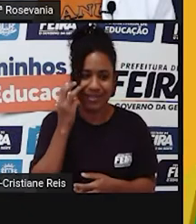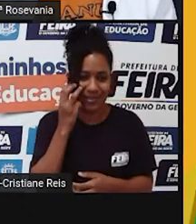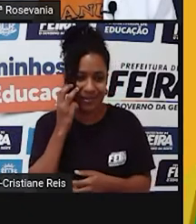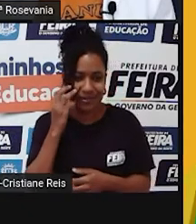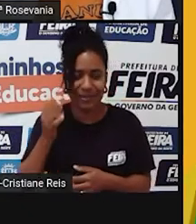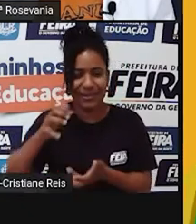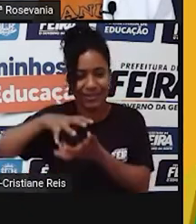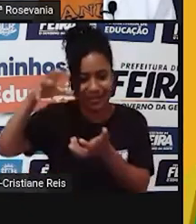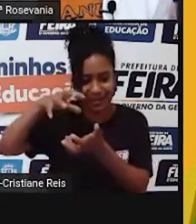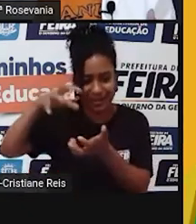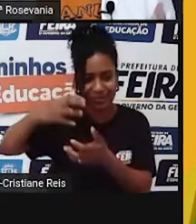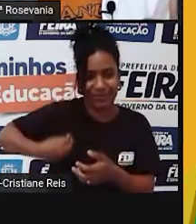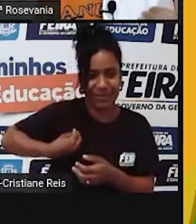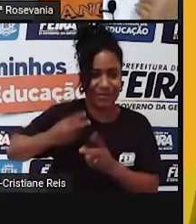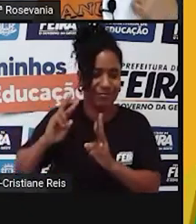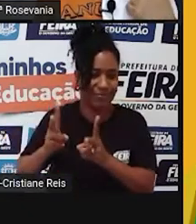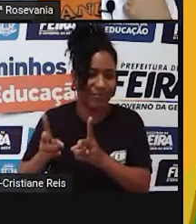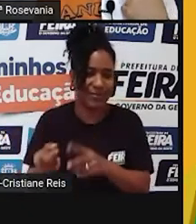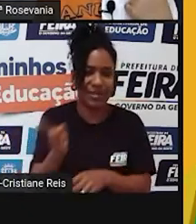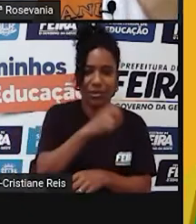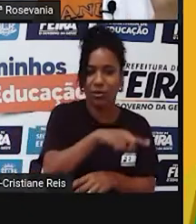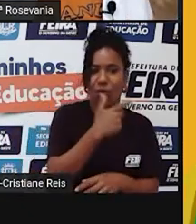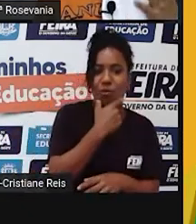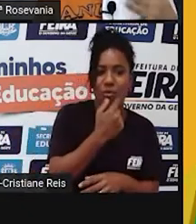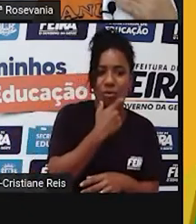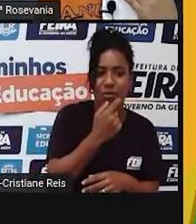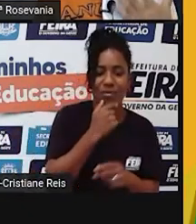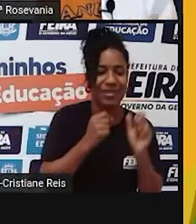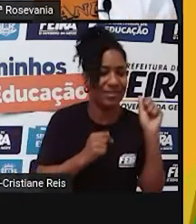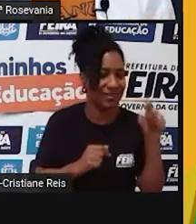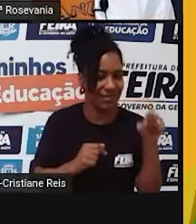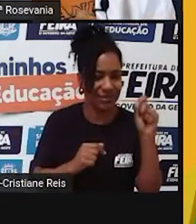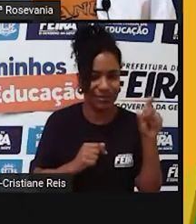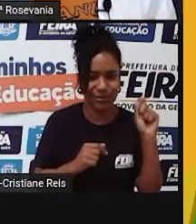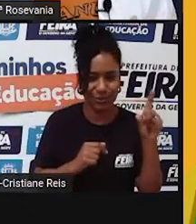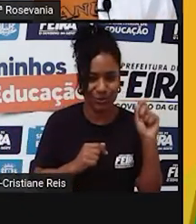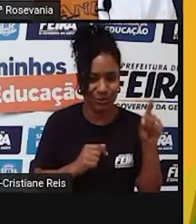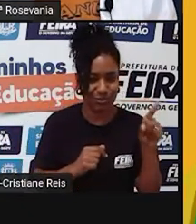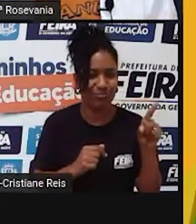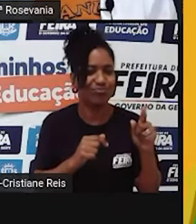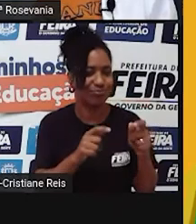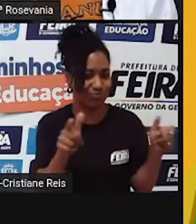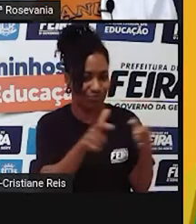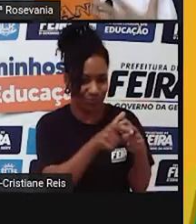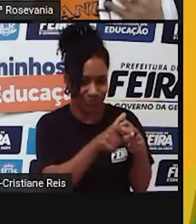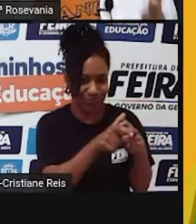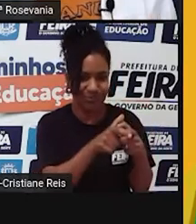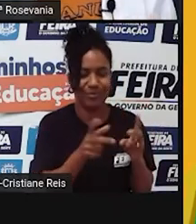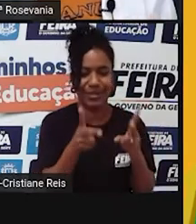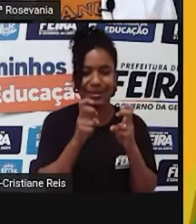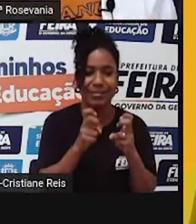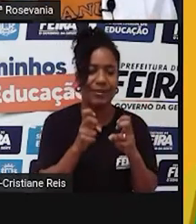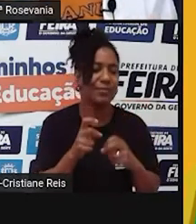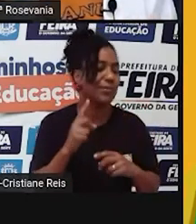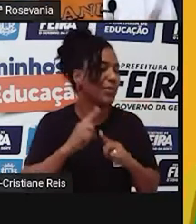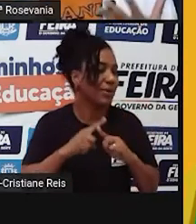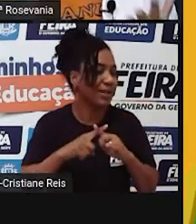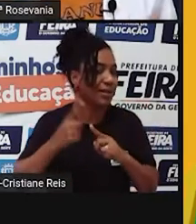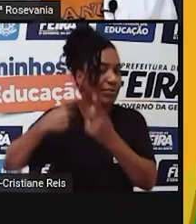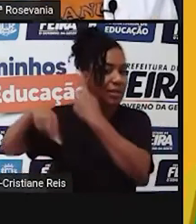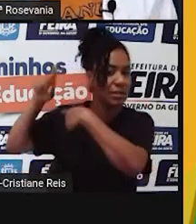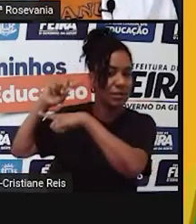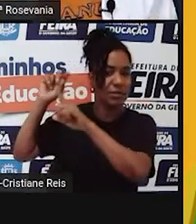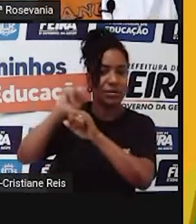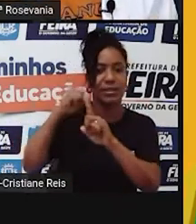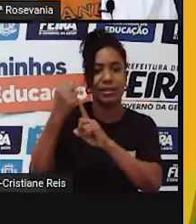E isso também é fruto, gente, de que a gente veio de uma sociedade que durante muito tempo, quem saía para trabalhar, quem se envolvia